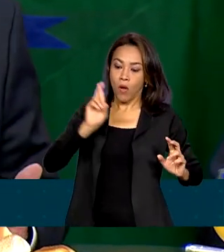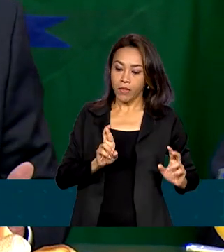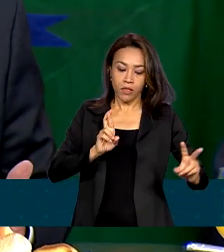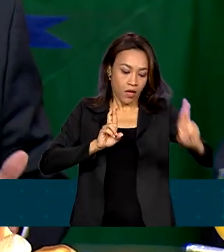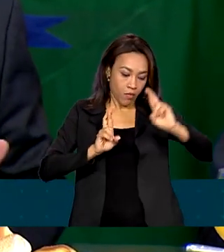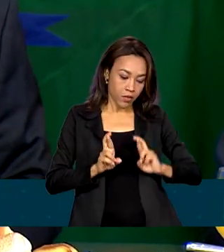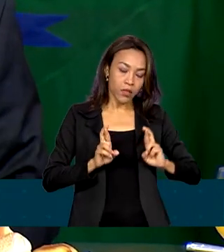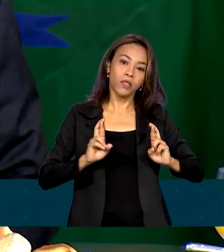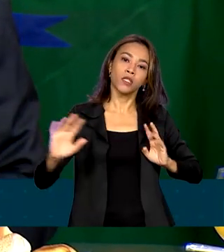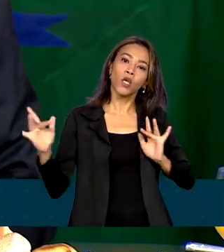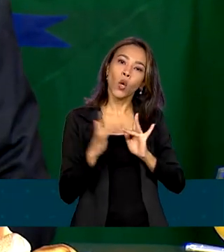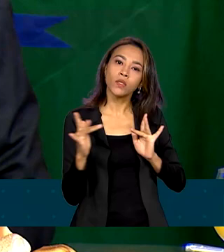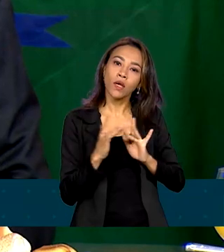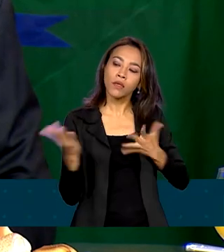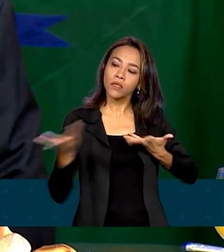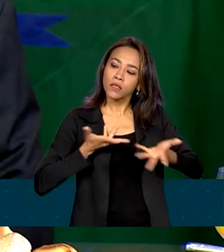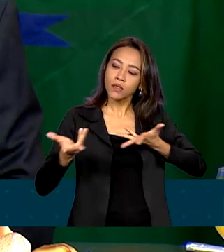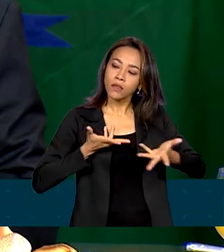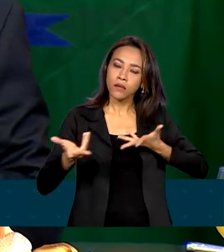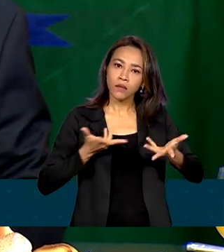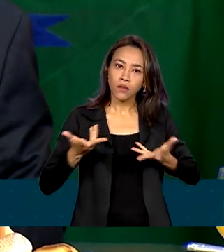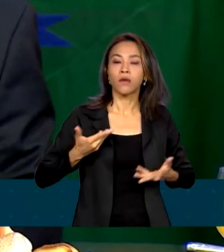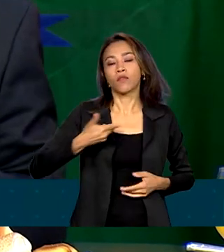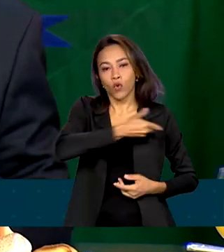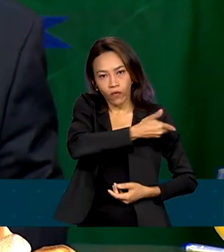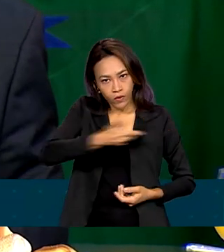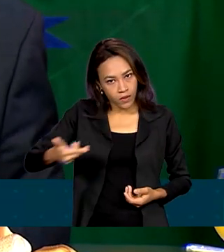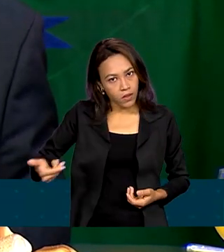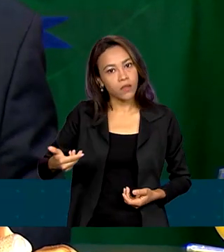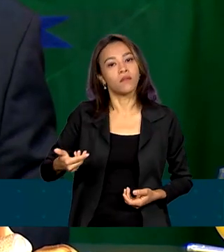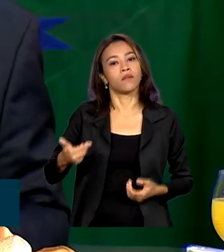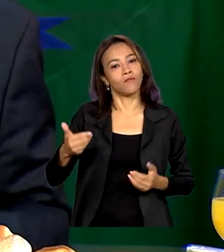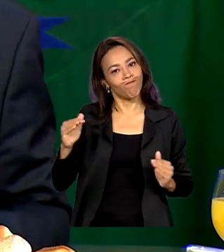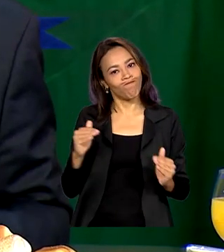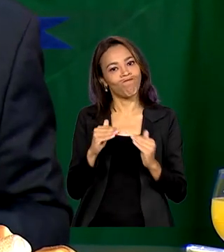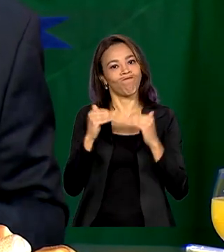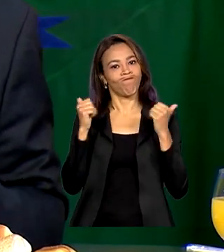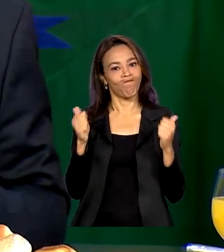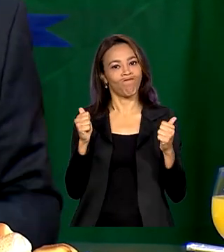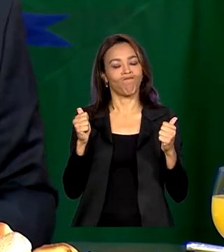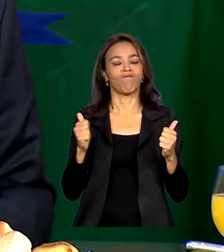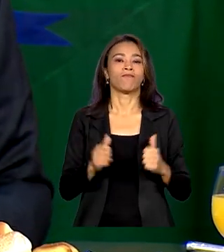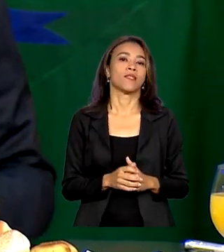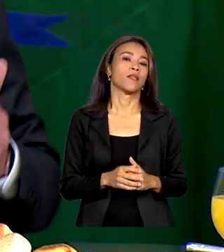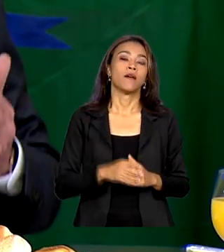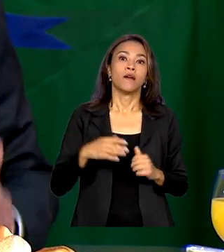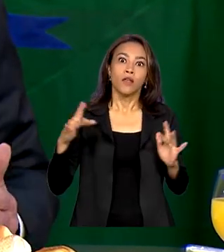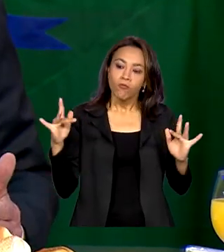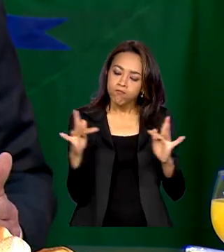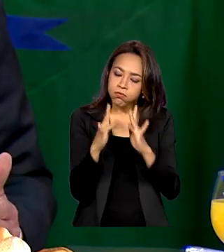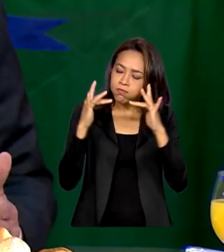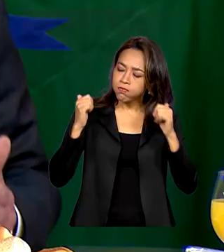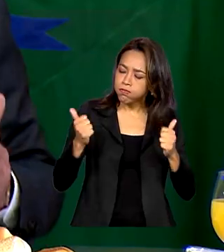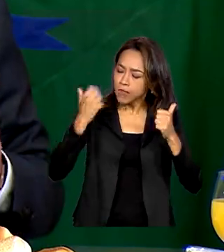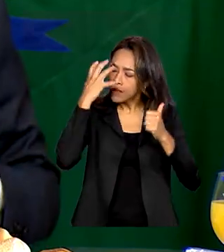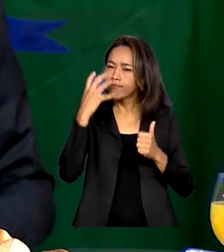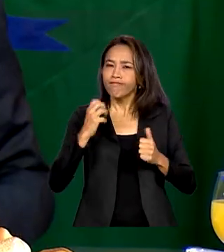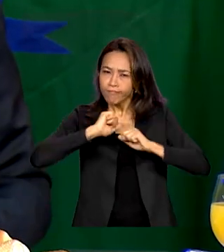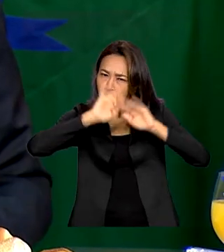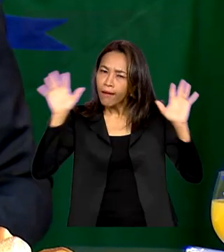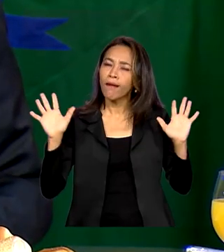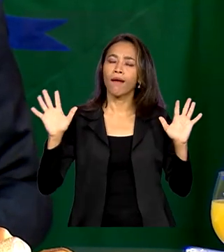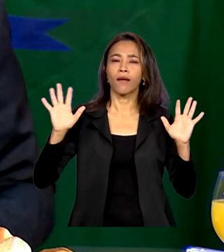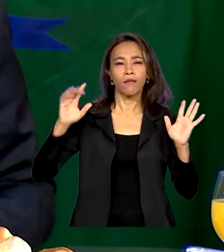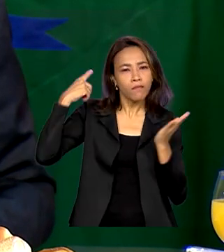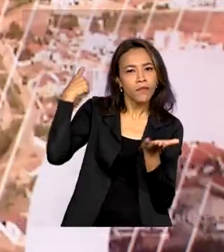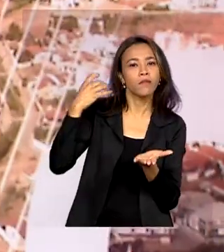tem o compromisso de manter a relação com vocês muito harmônica. Mais do que harmônica, muito sincera e